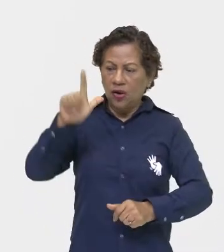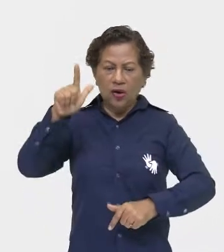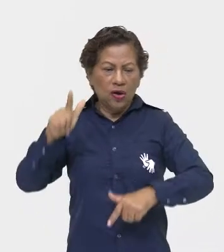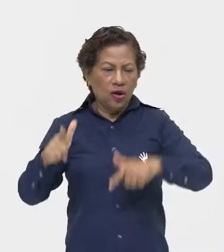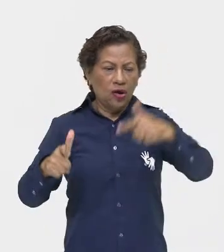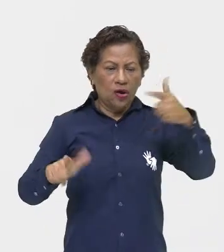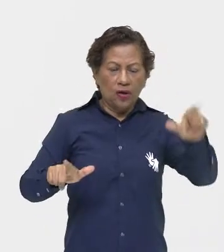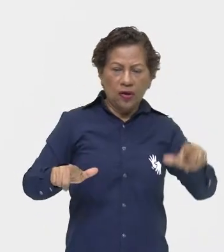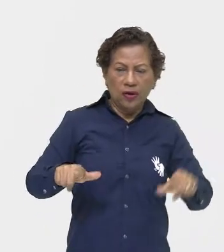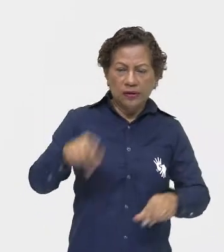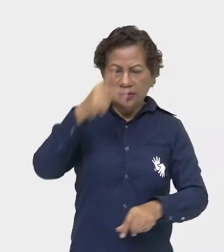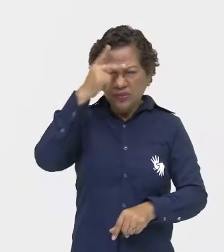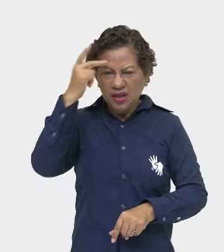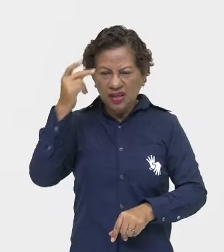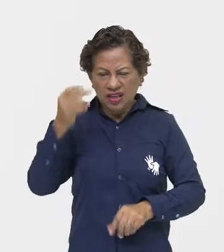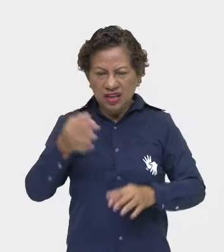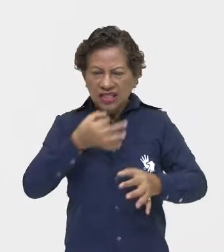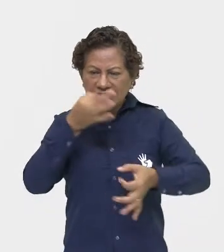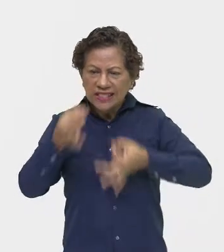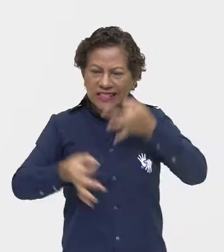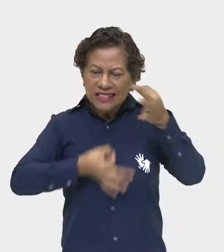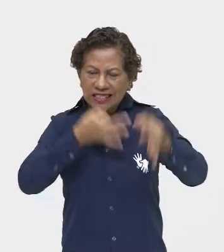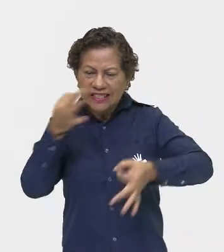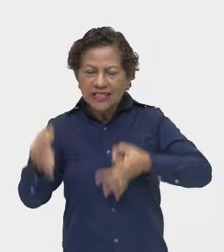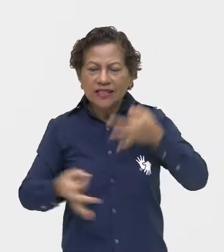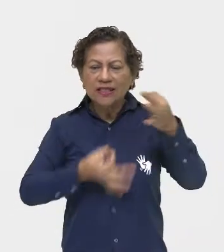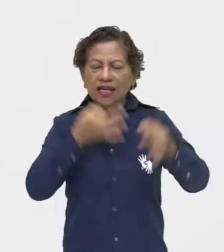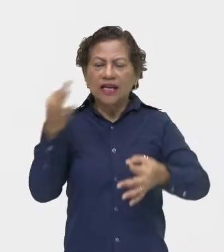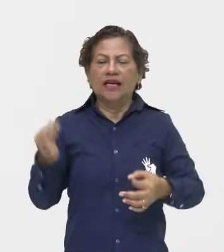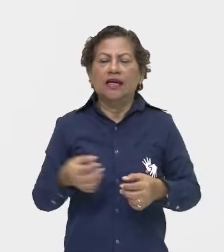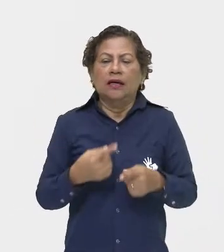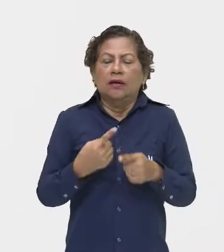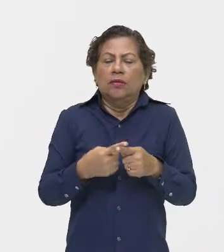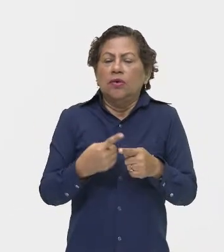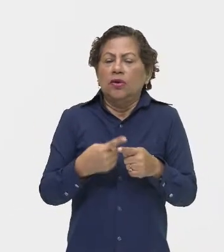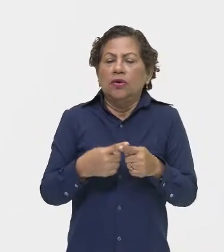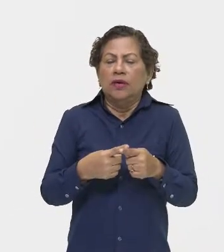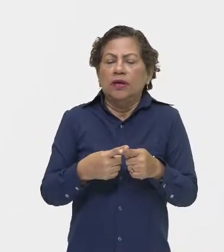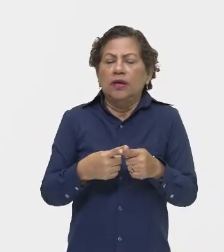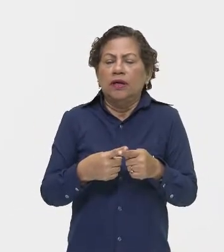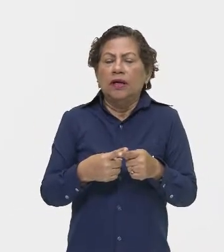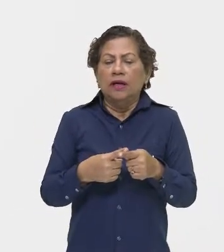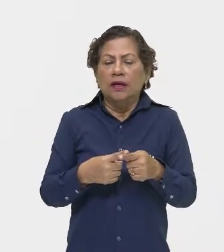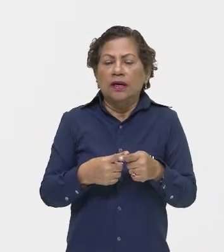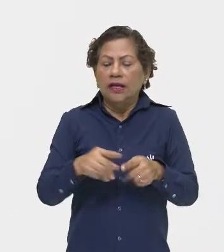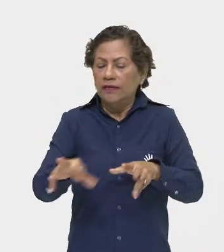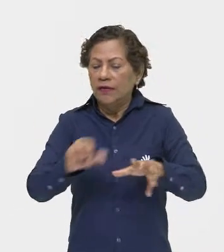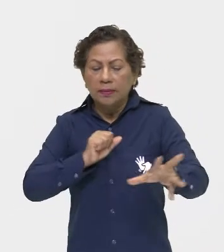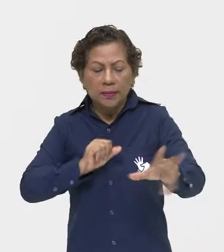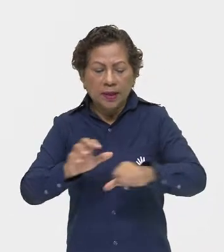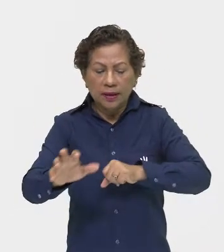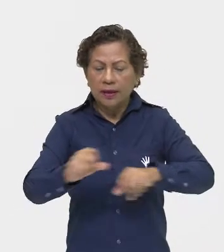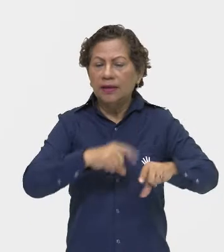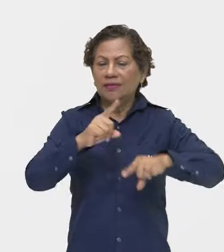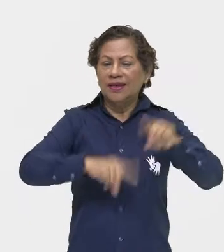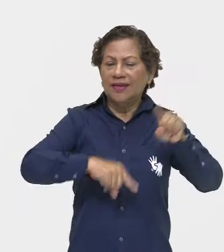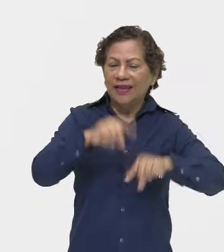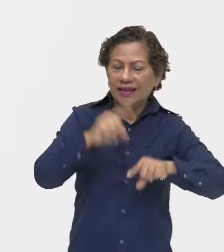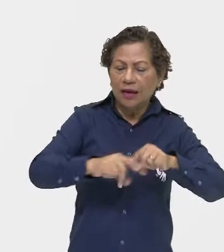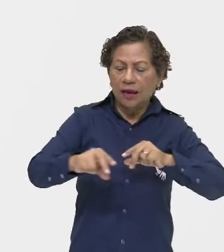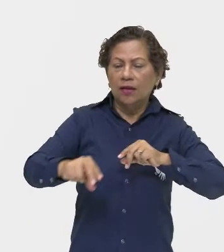sistema da arte. Assim, os objetos utilitários, sem nenhum valor estético em si,